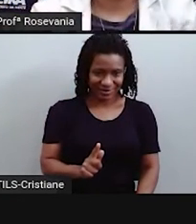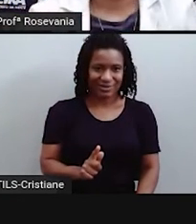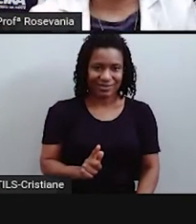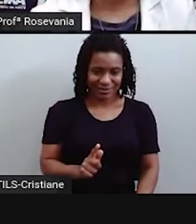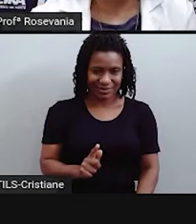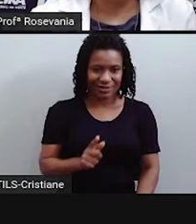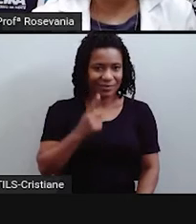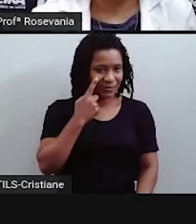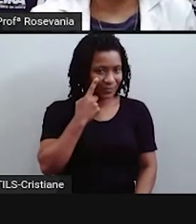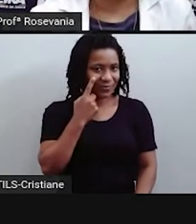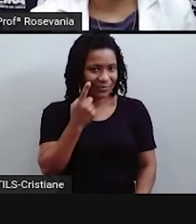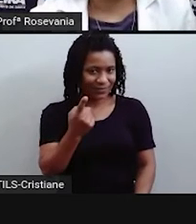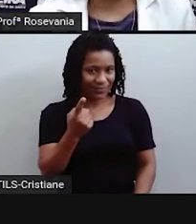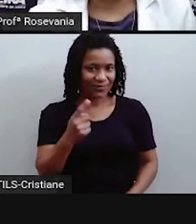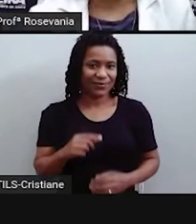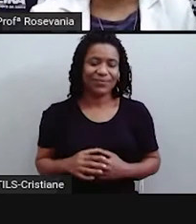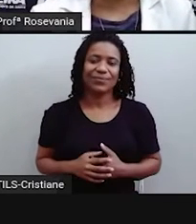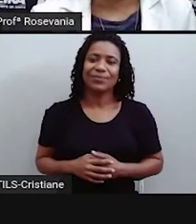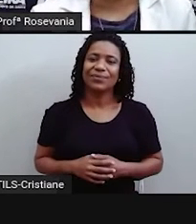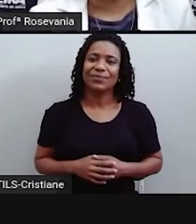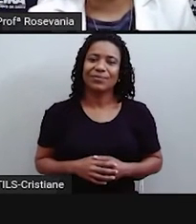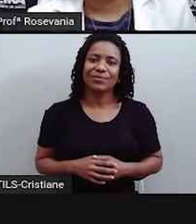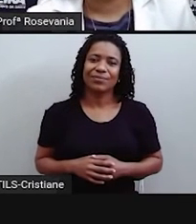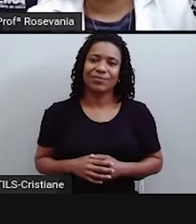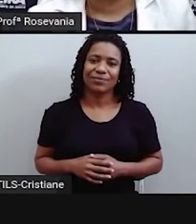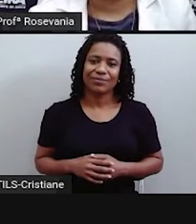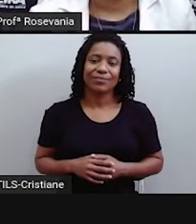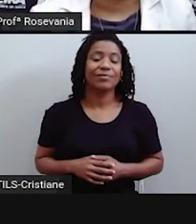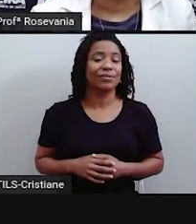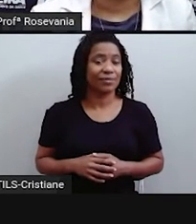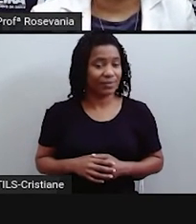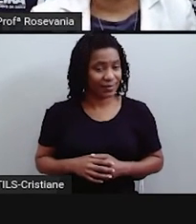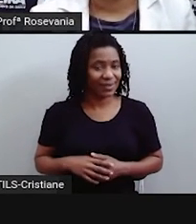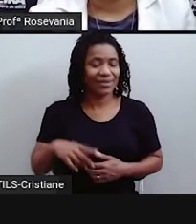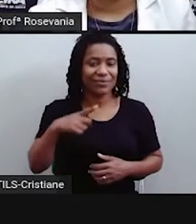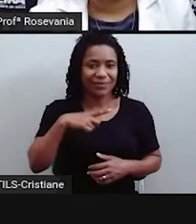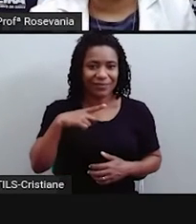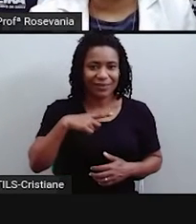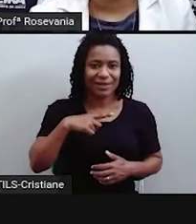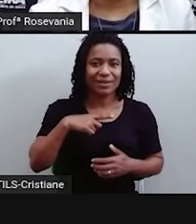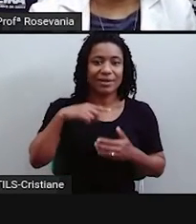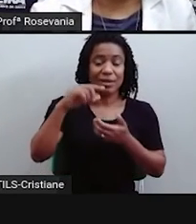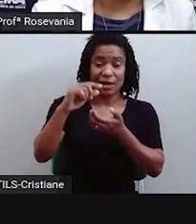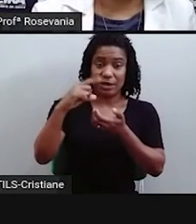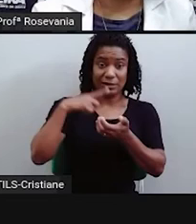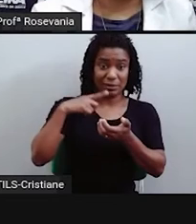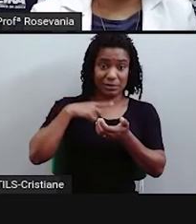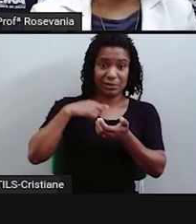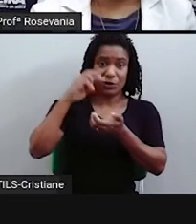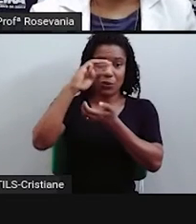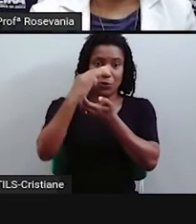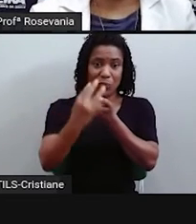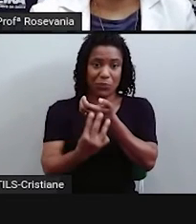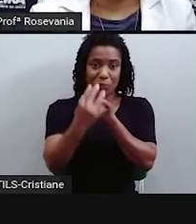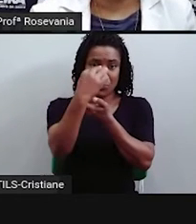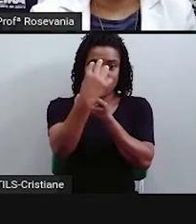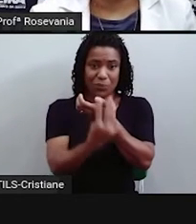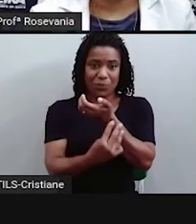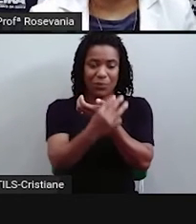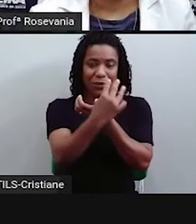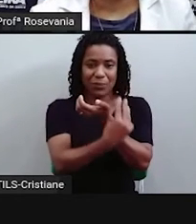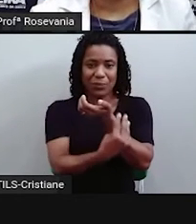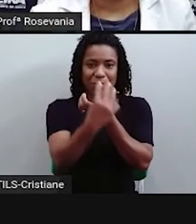Entenderam? Então, vamos lá. São linhas imaginárias que cruzam perpendicularmente o Equador em